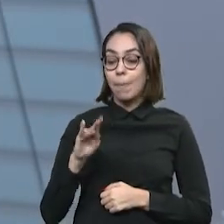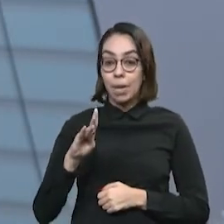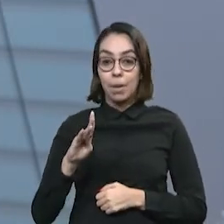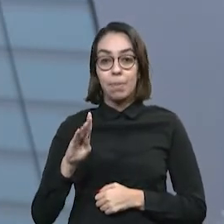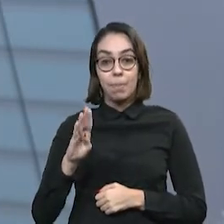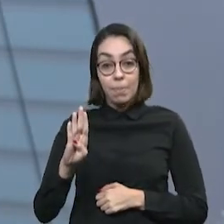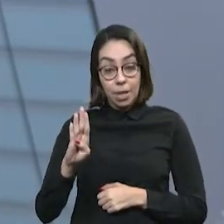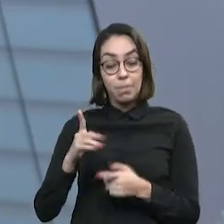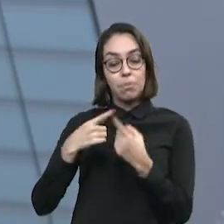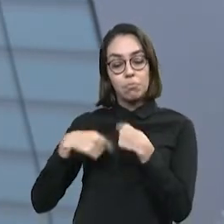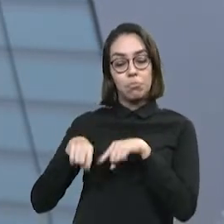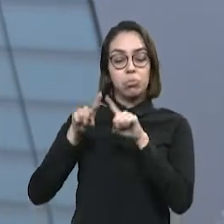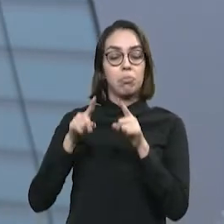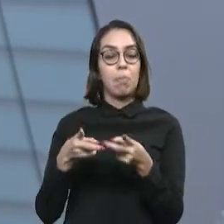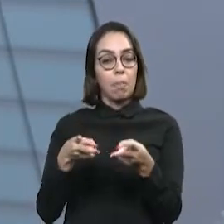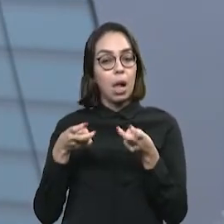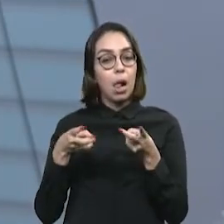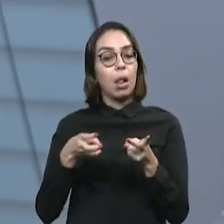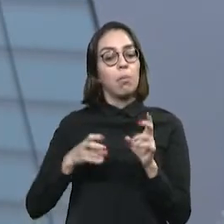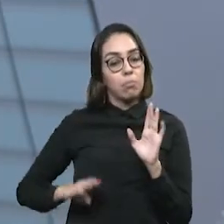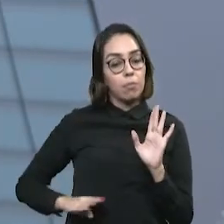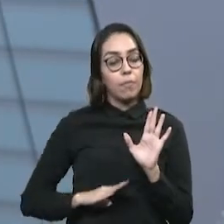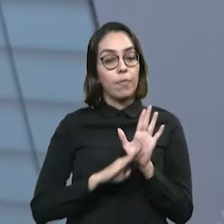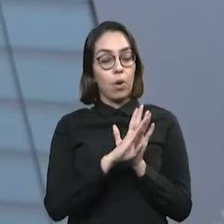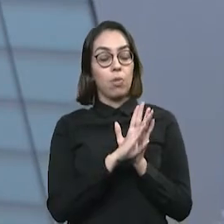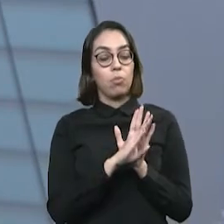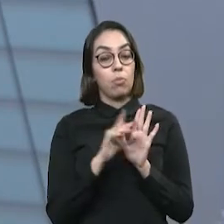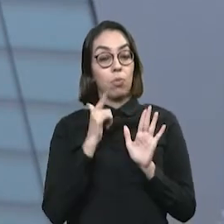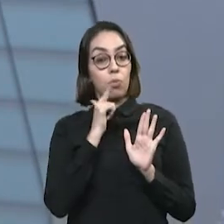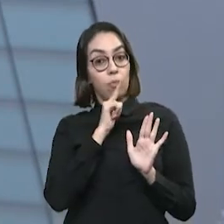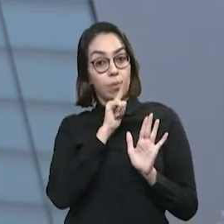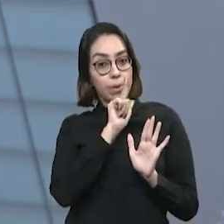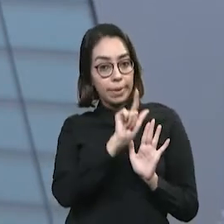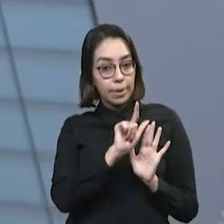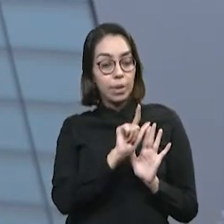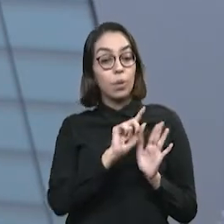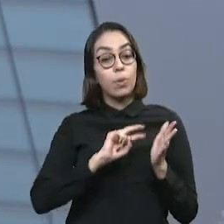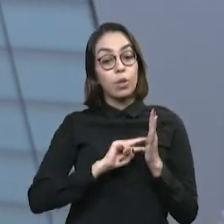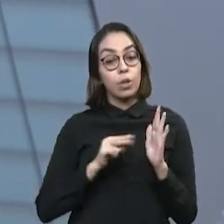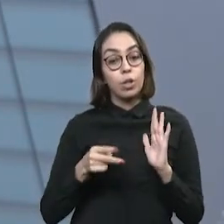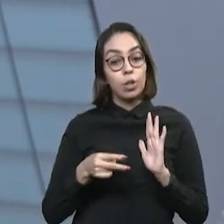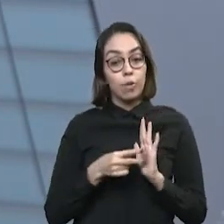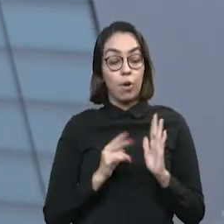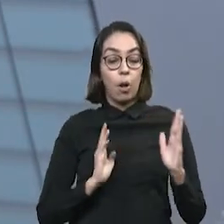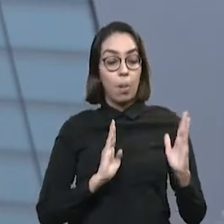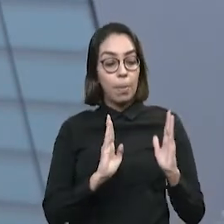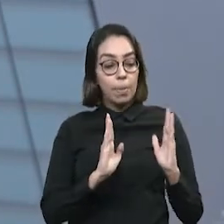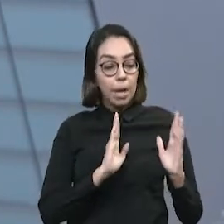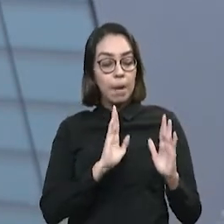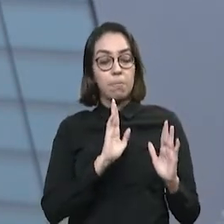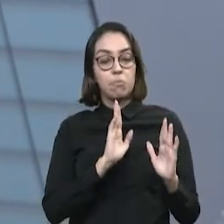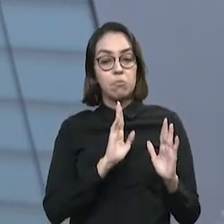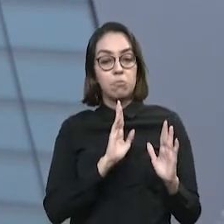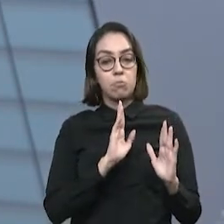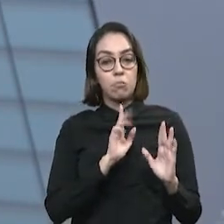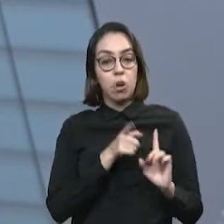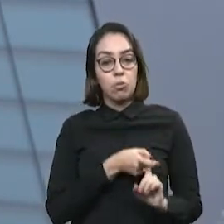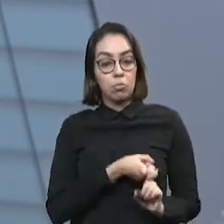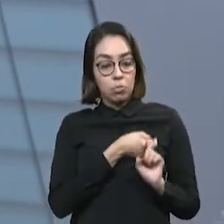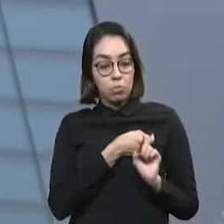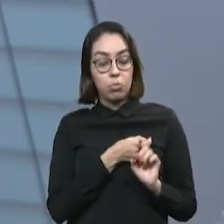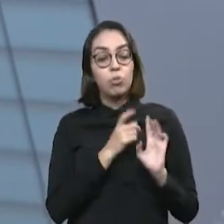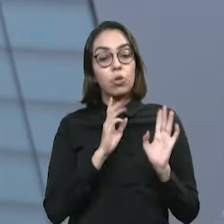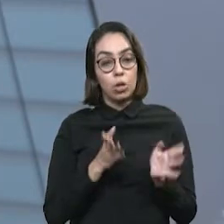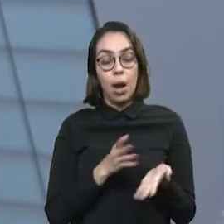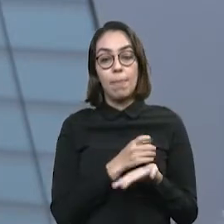importante. O Brasil tem demonstrado um crescimento. já saiu da chamada recessão técnica, já nesse